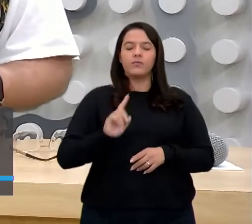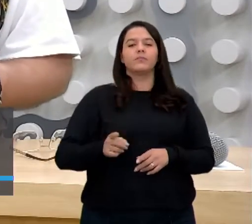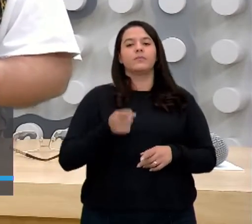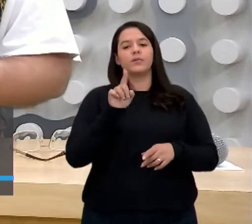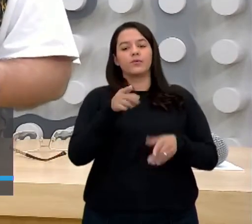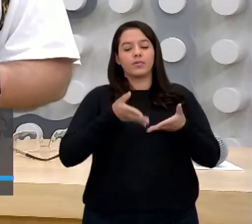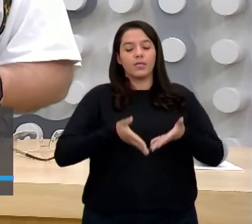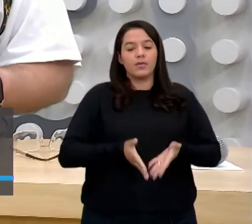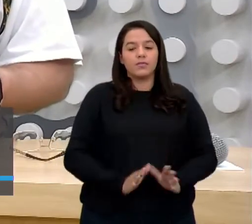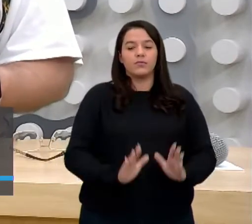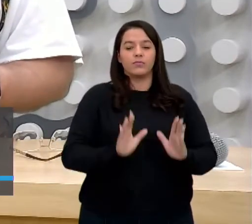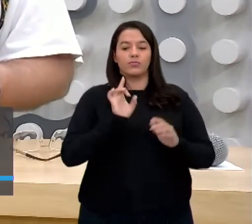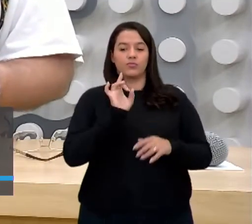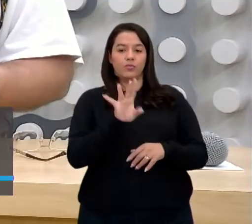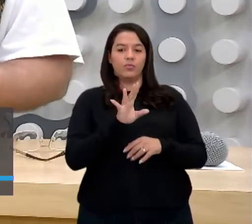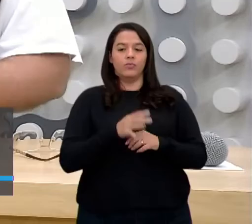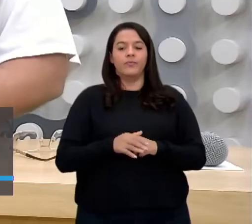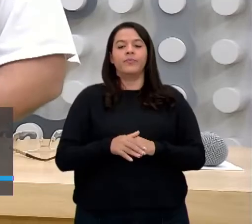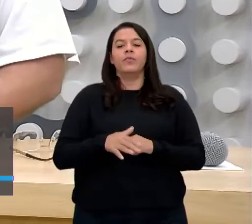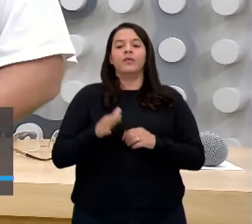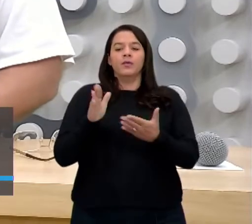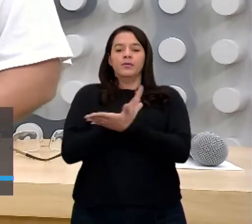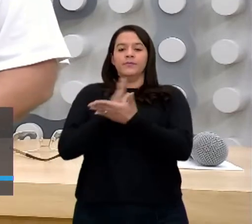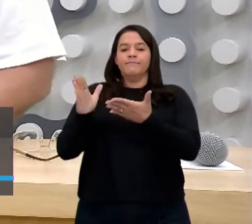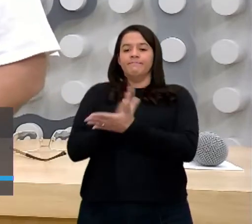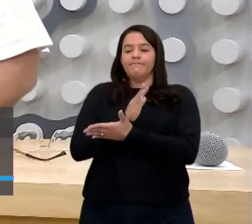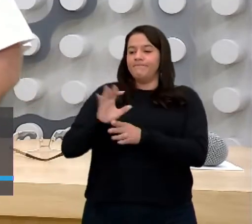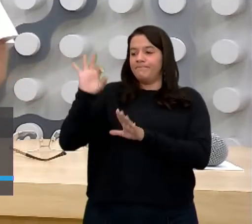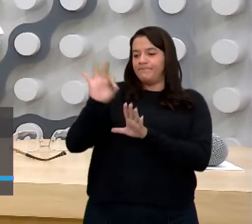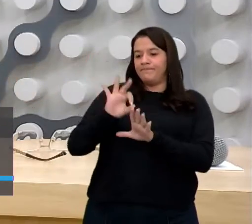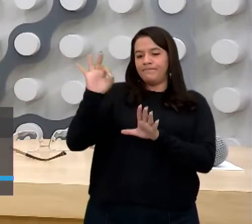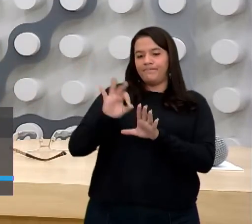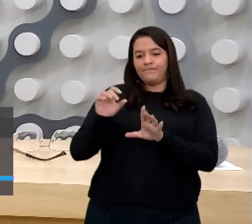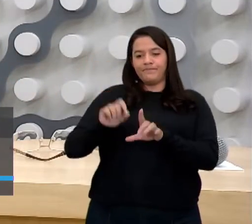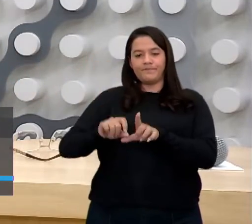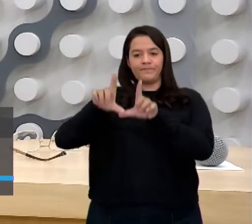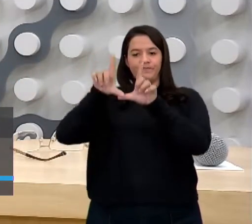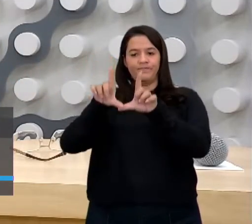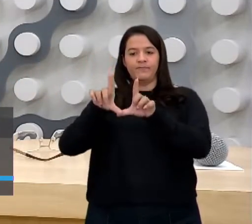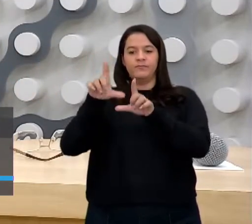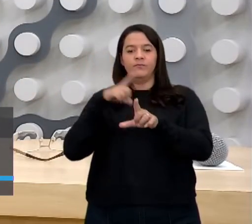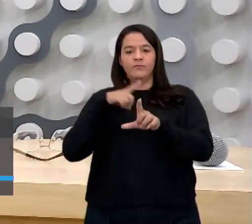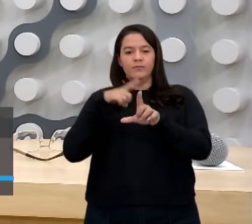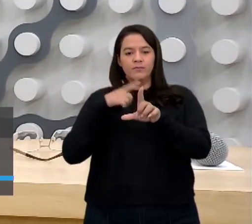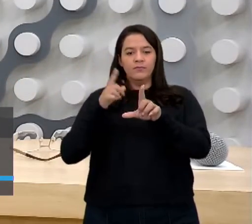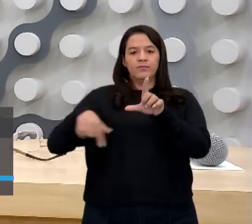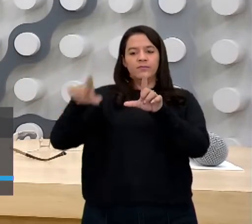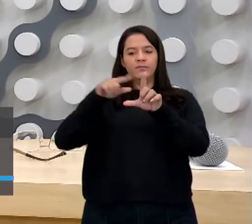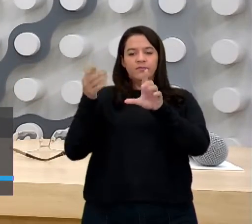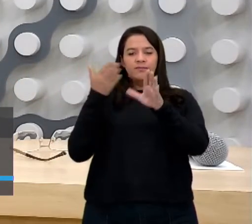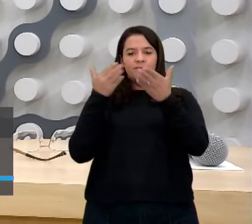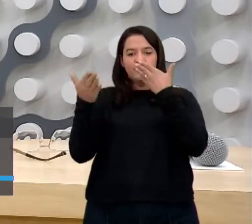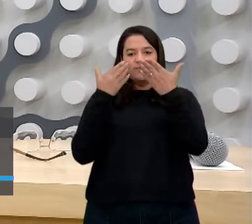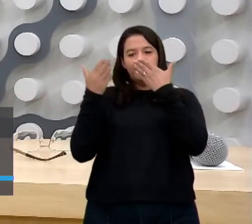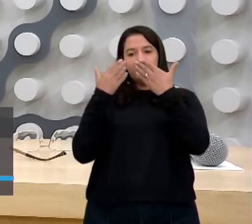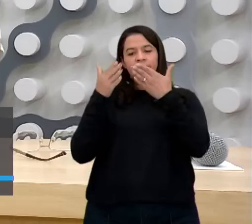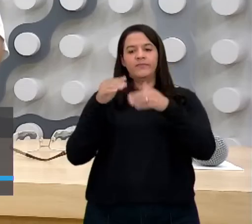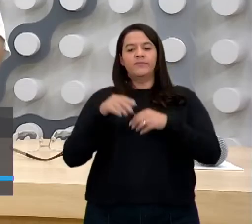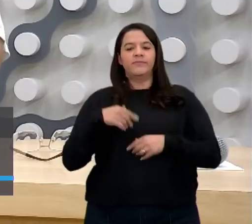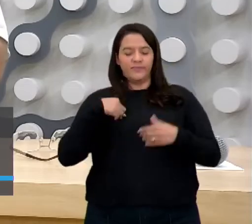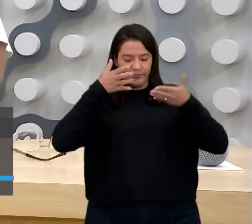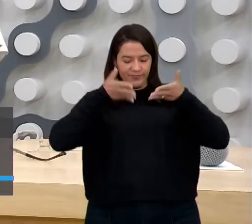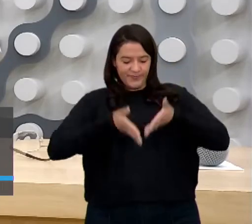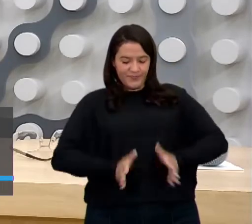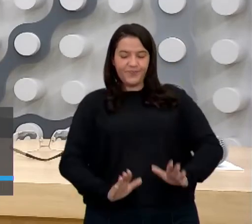infantil, você também vai ver nesses países que também são altas. Então, é por isso que a gente tem essa relação. Então, nasceu,